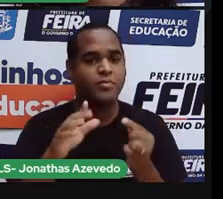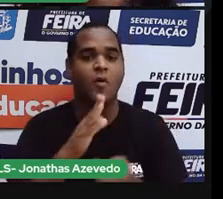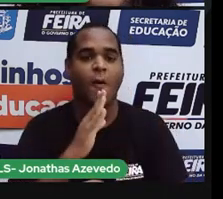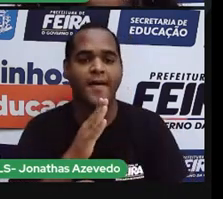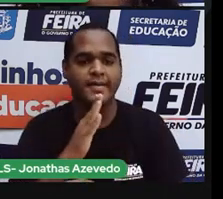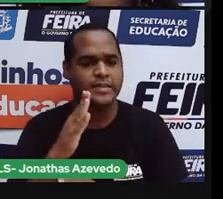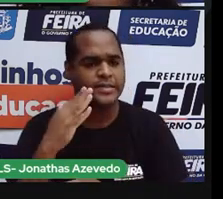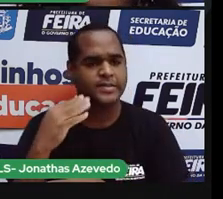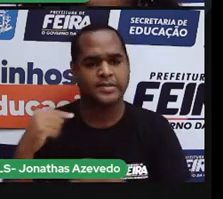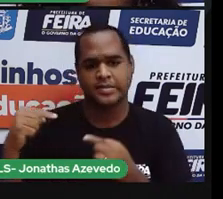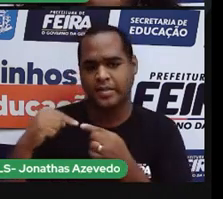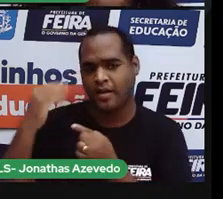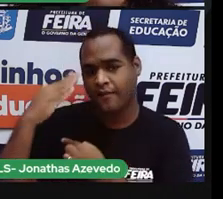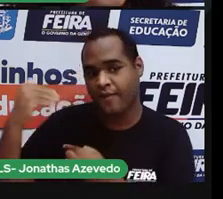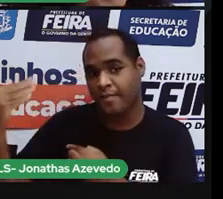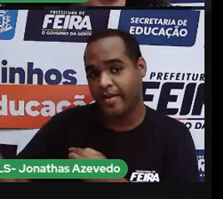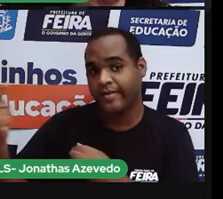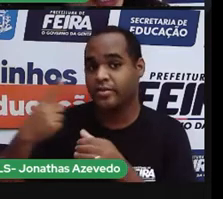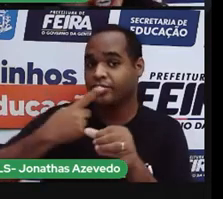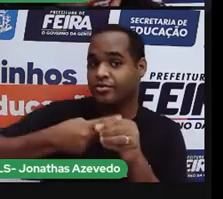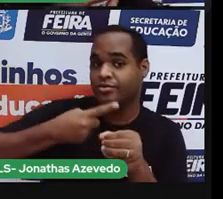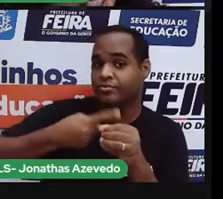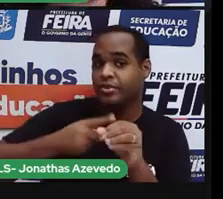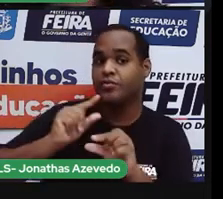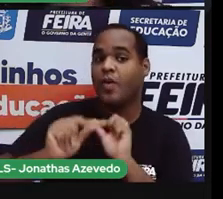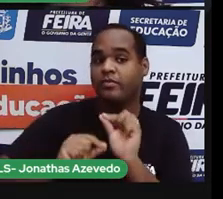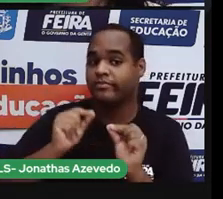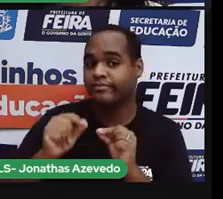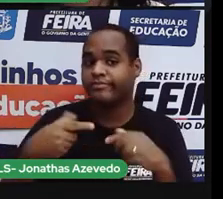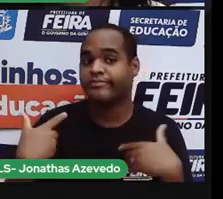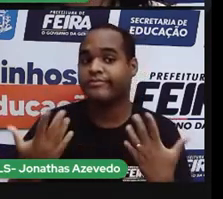realizado no distrito de...